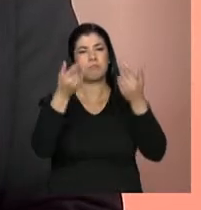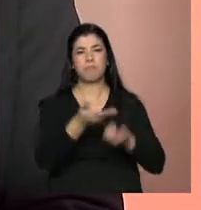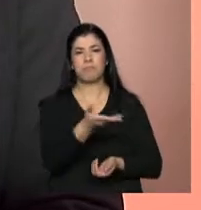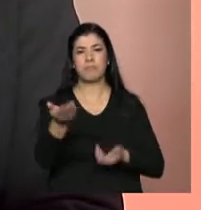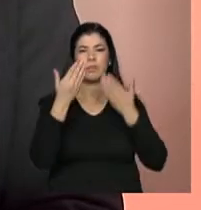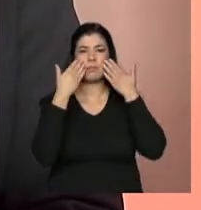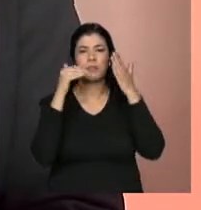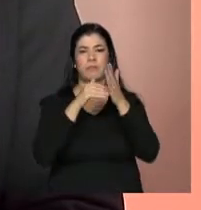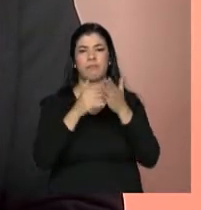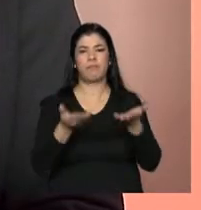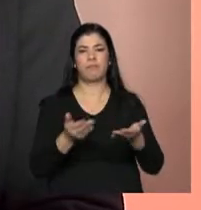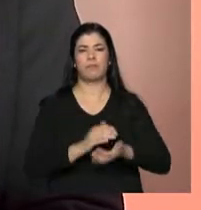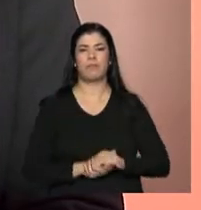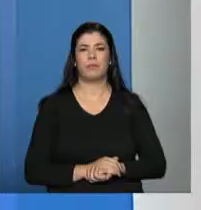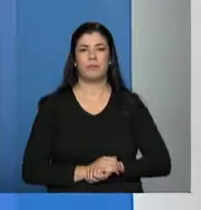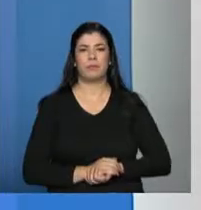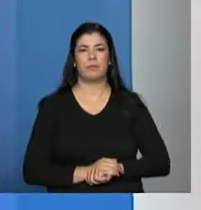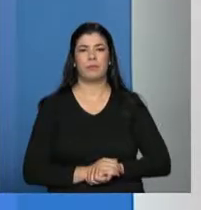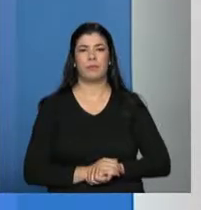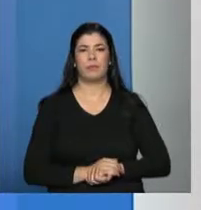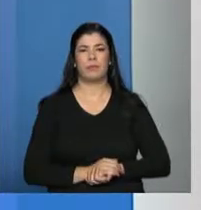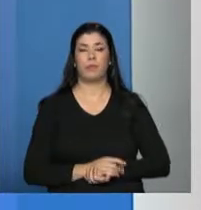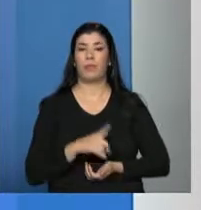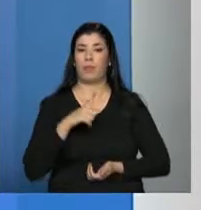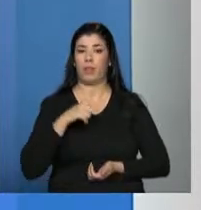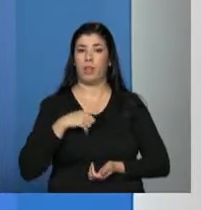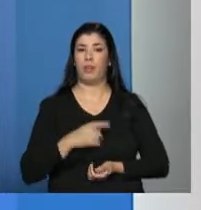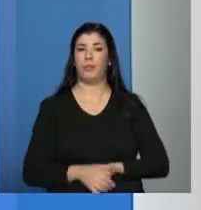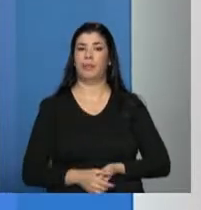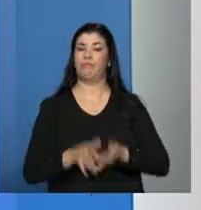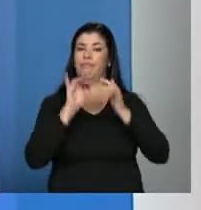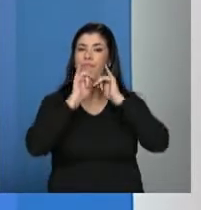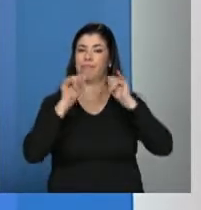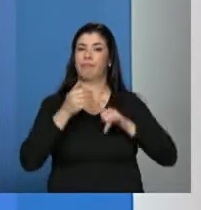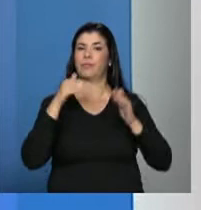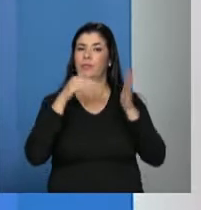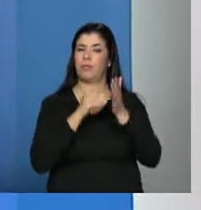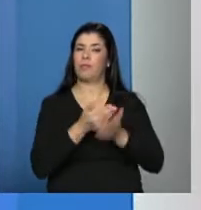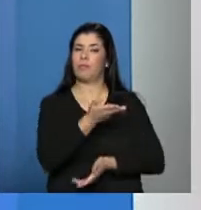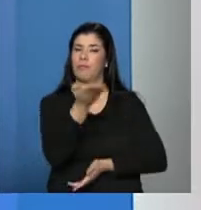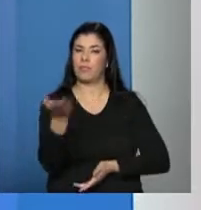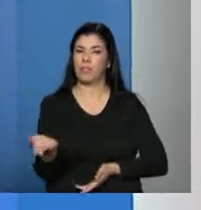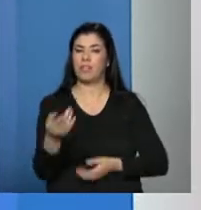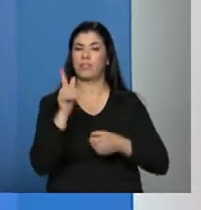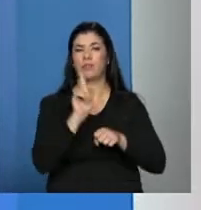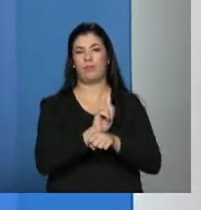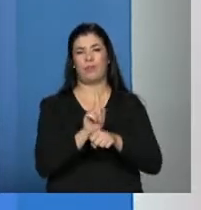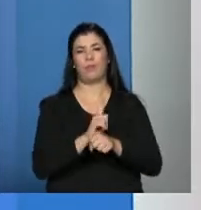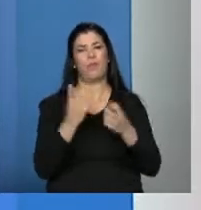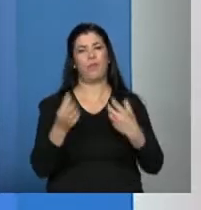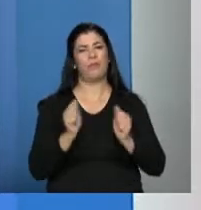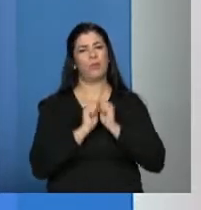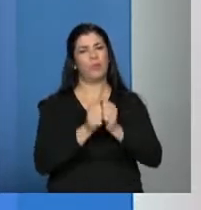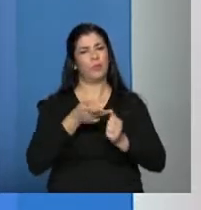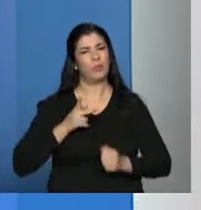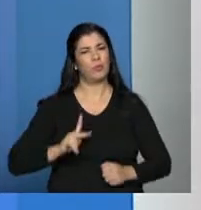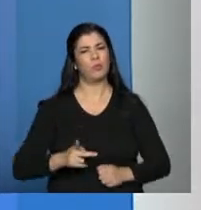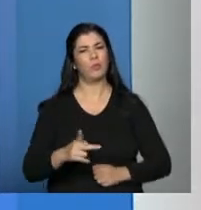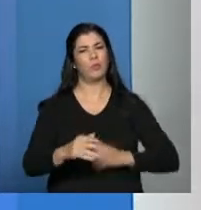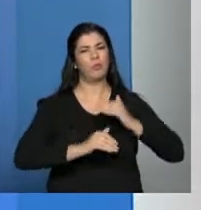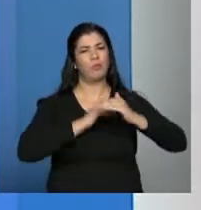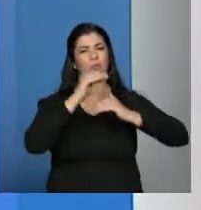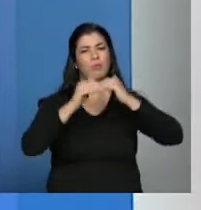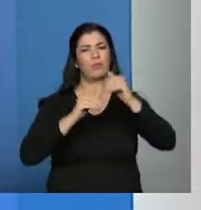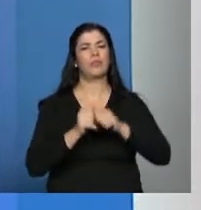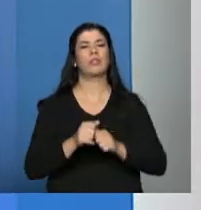por parte da senhora, por favor. É, eu acho que é um recado final, é dizer para o gestor, vamos construir, continuar construindo esse movimento